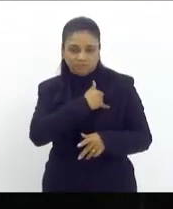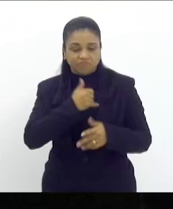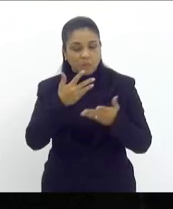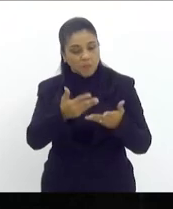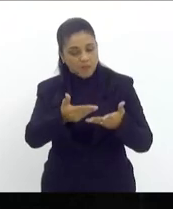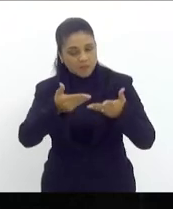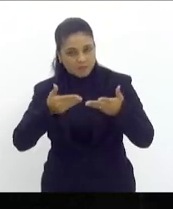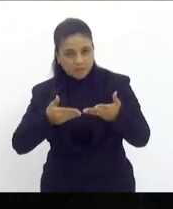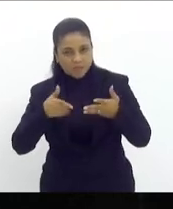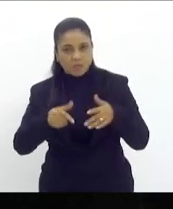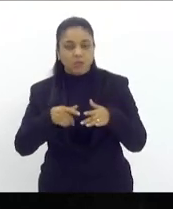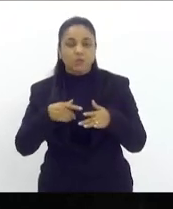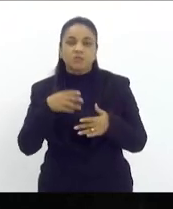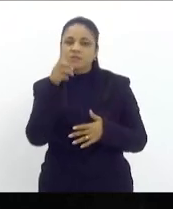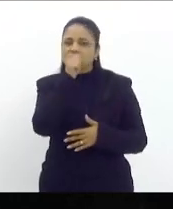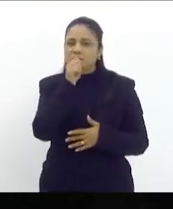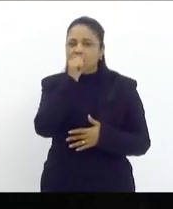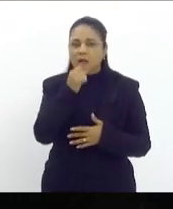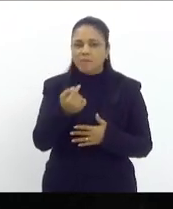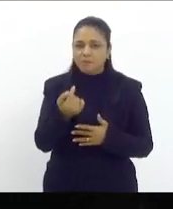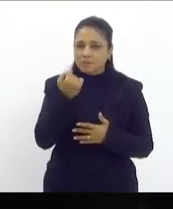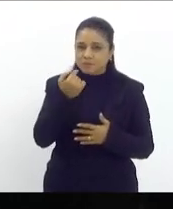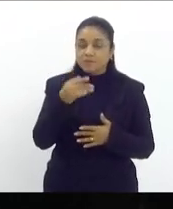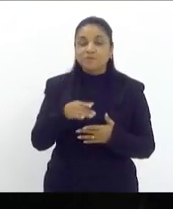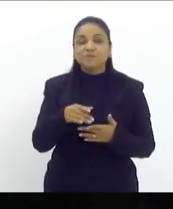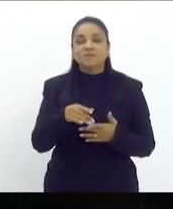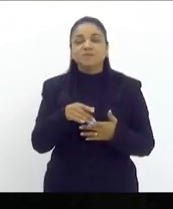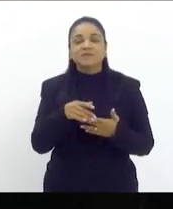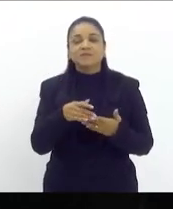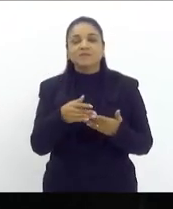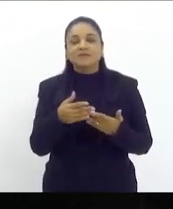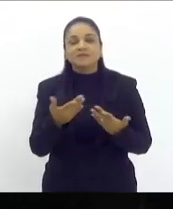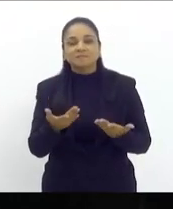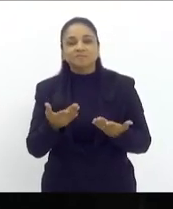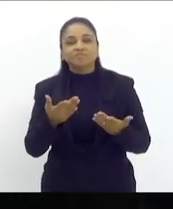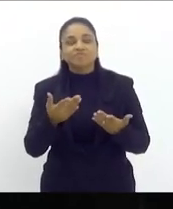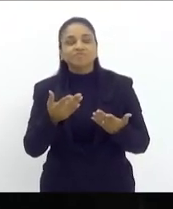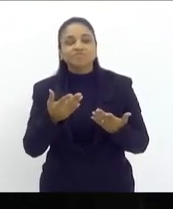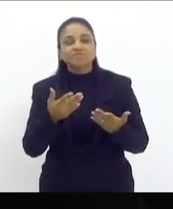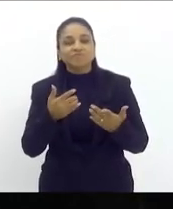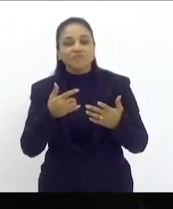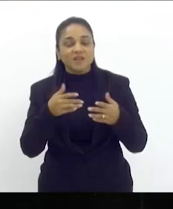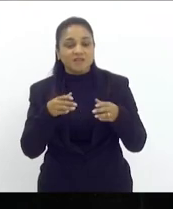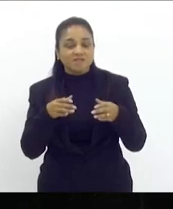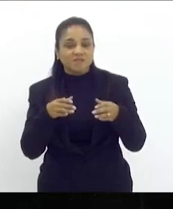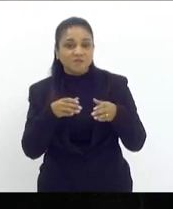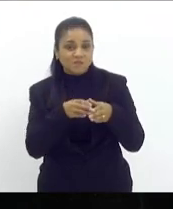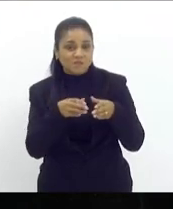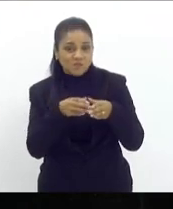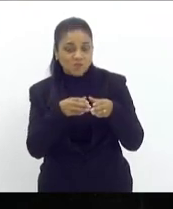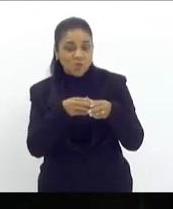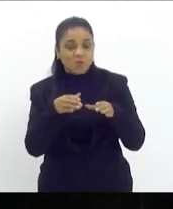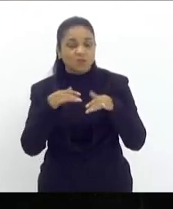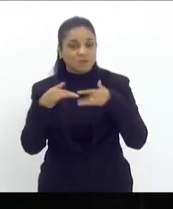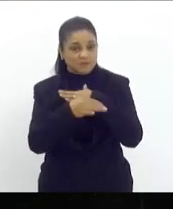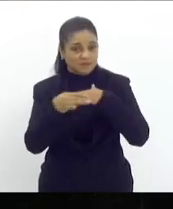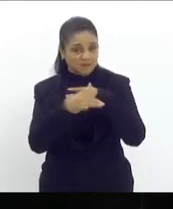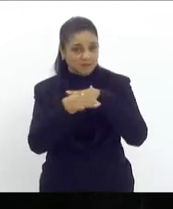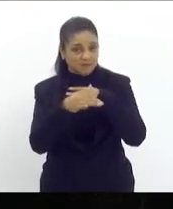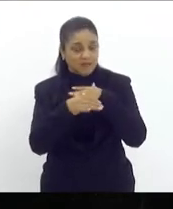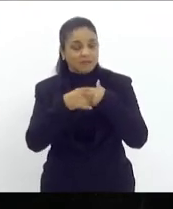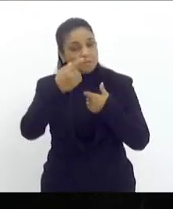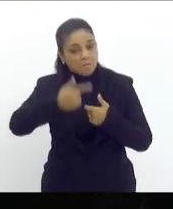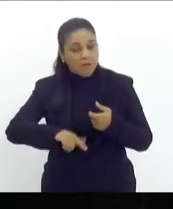receberam no último sábado ao qual a gente passou com a nossa caravana das cidades em mais um